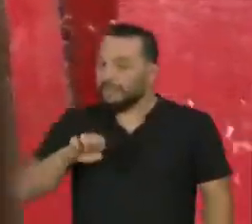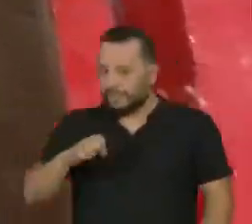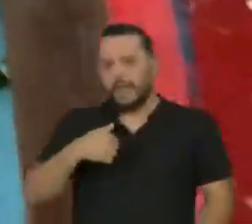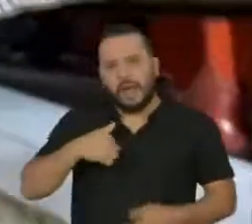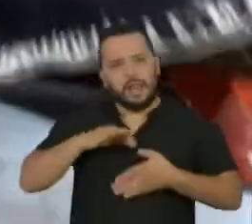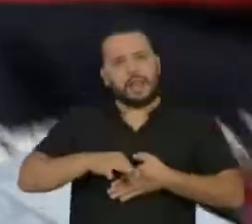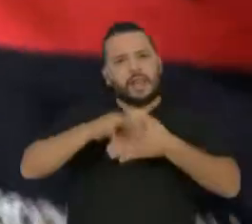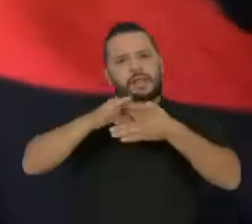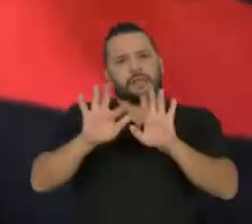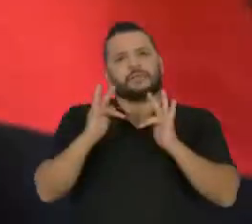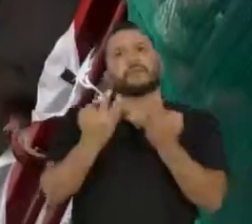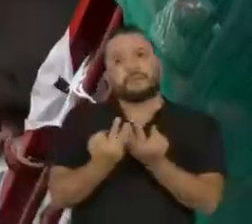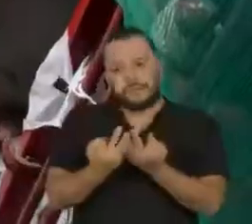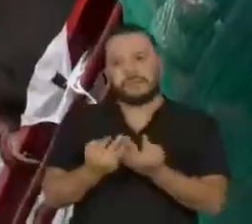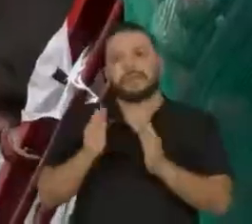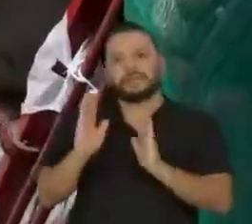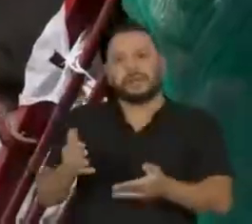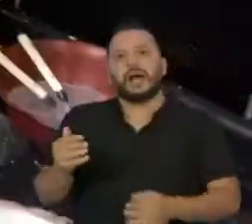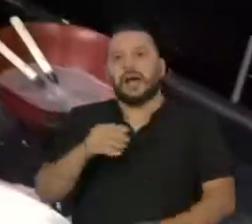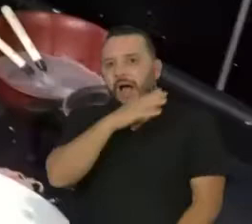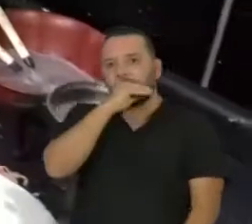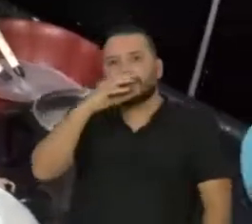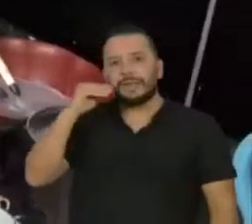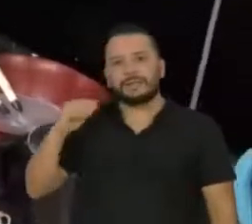família desde a adolescência.